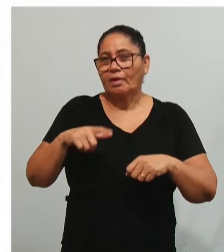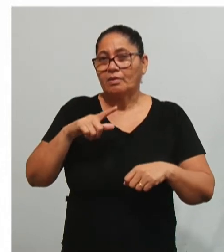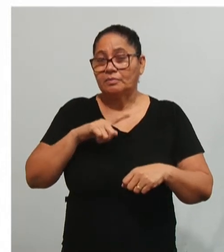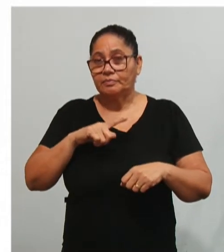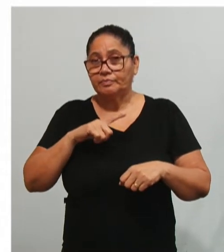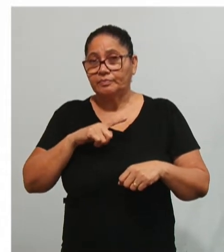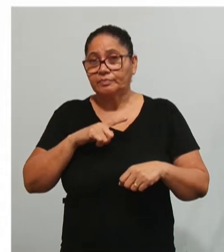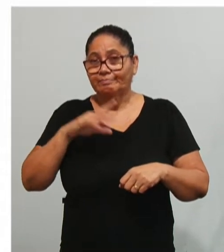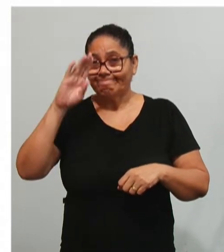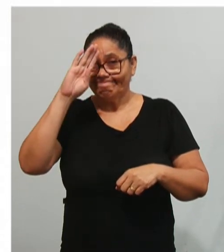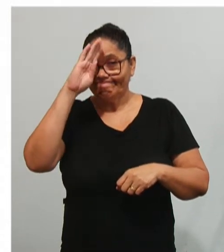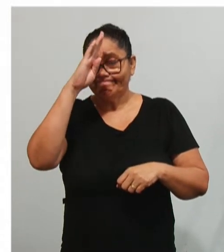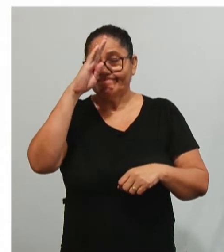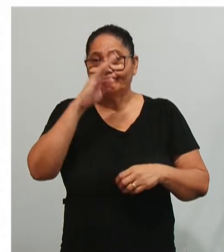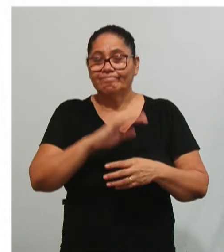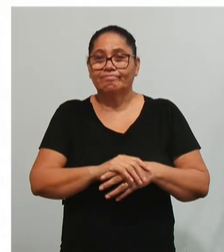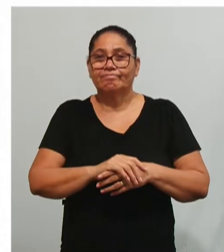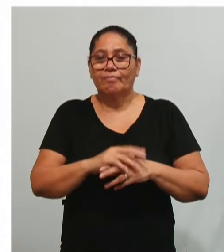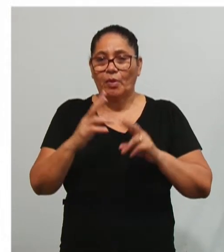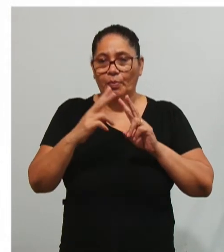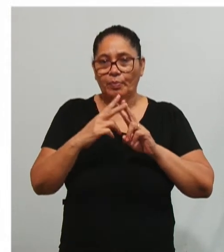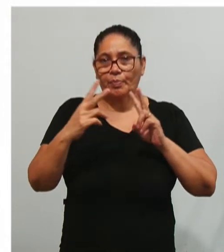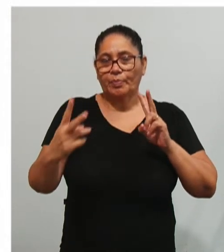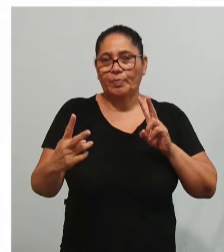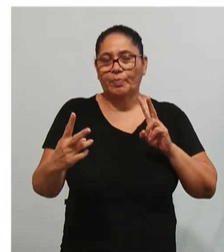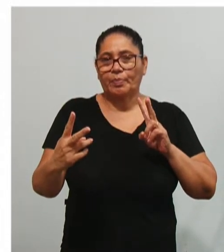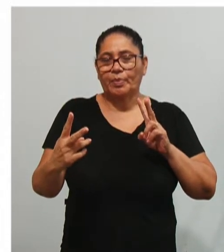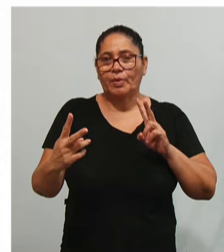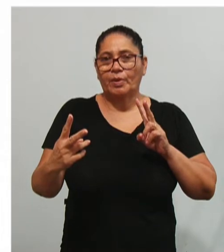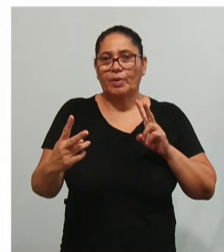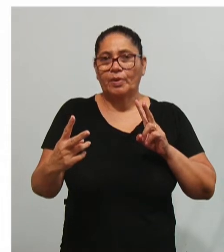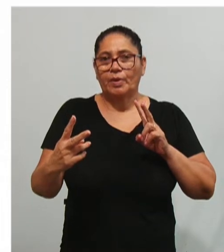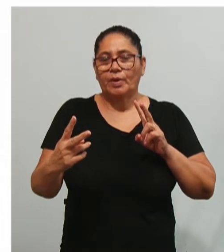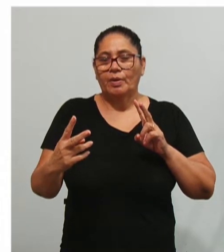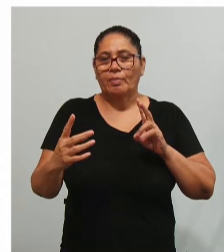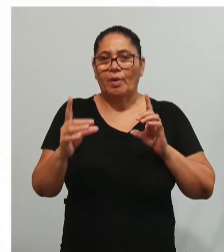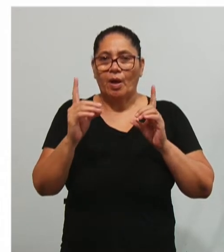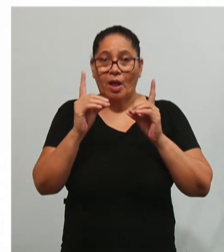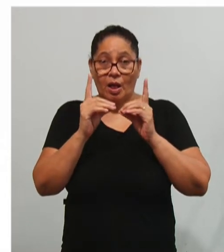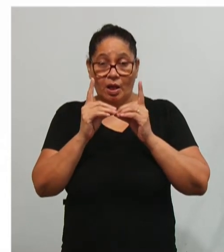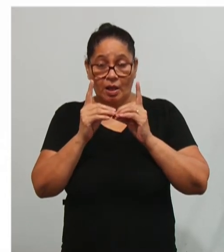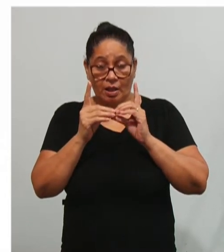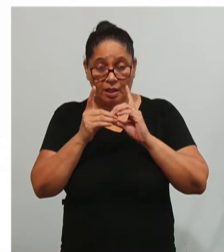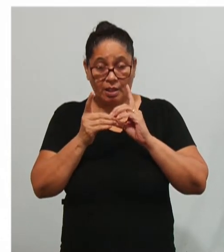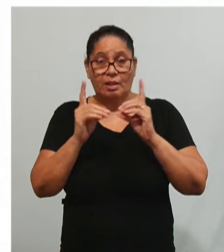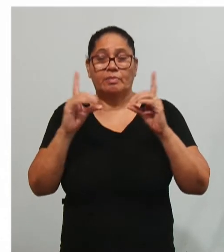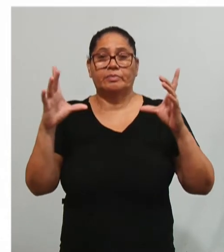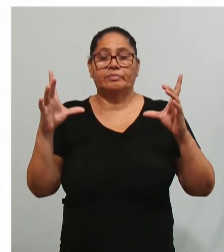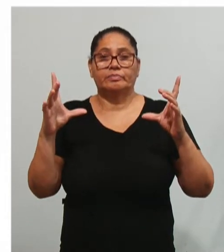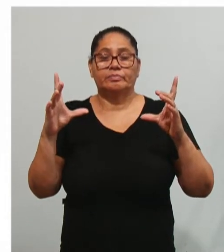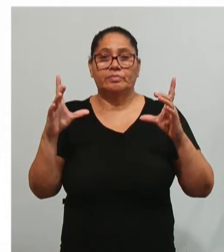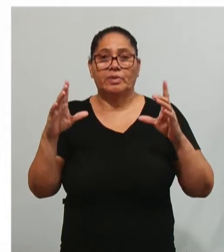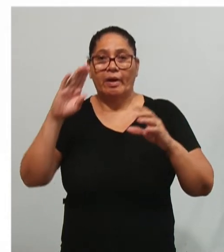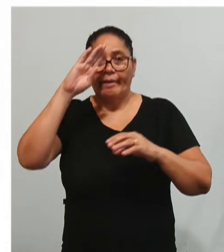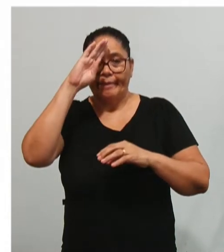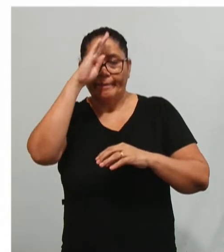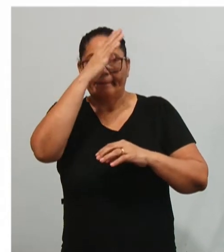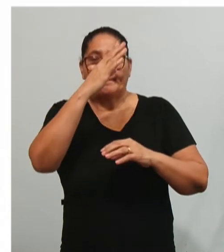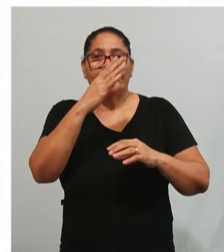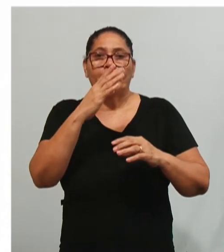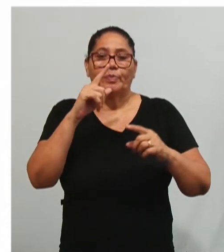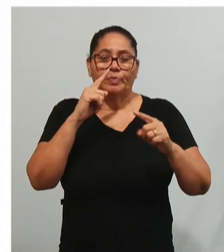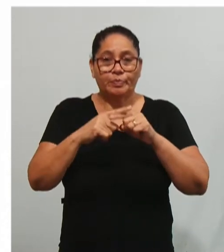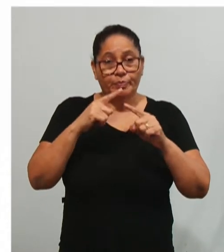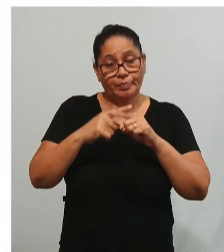principalmente, na EAD, adjetivada como democrática e participativa, pois sua